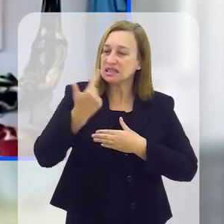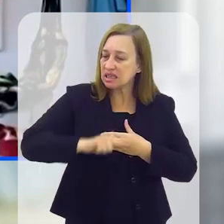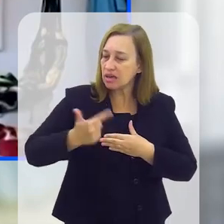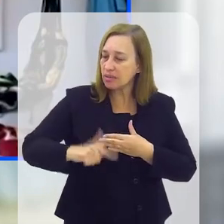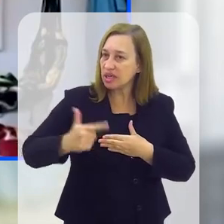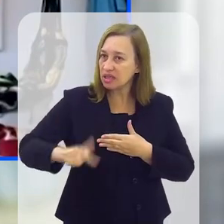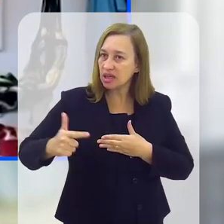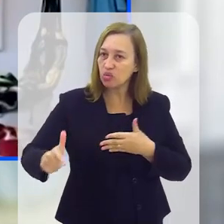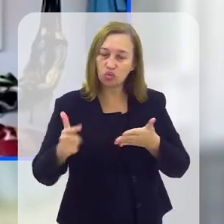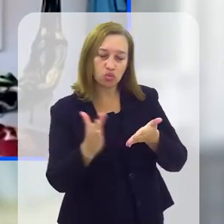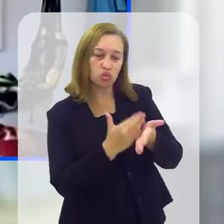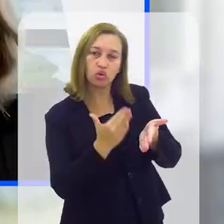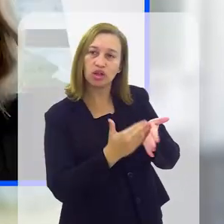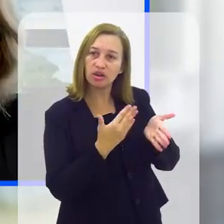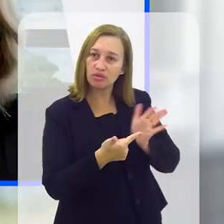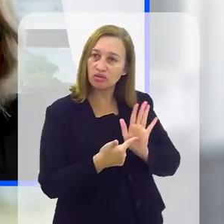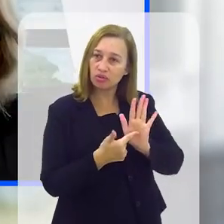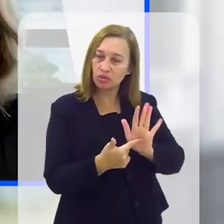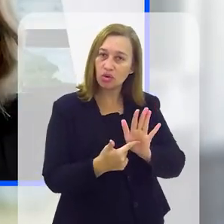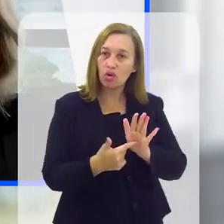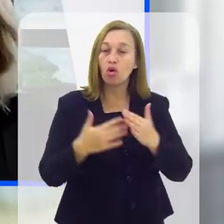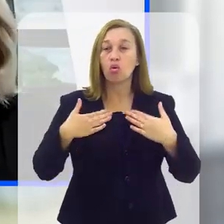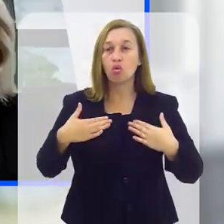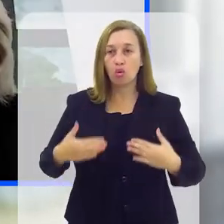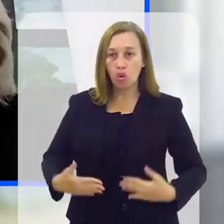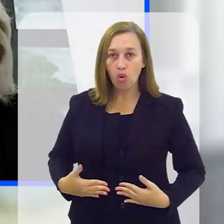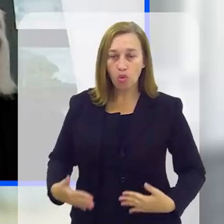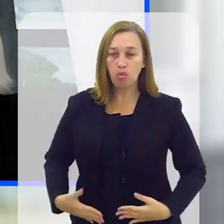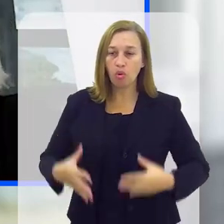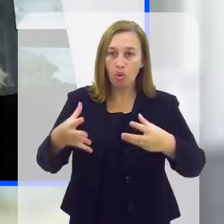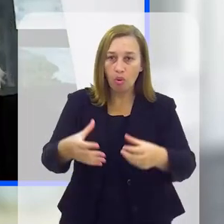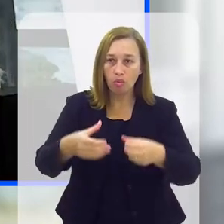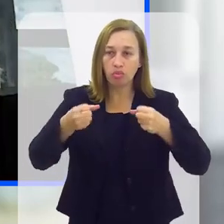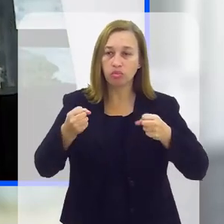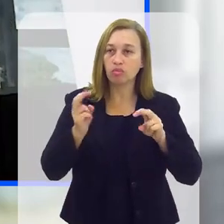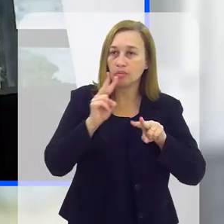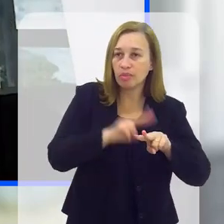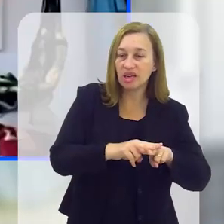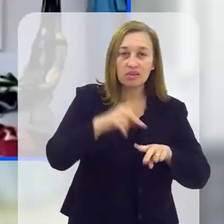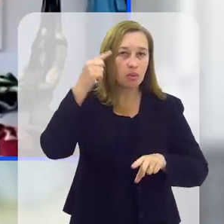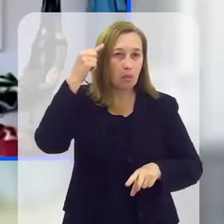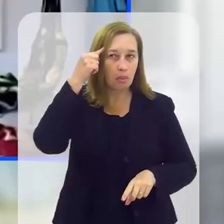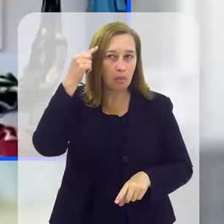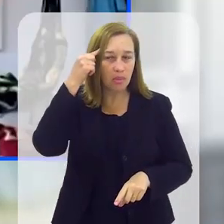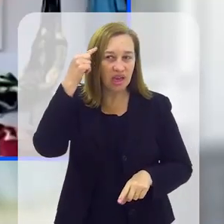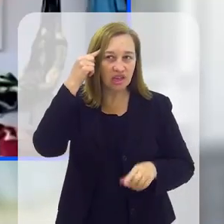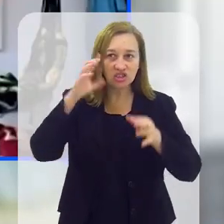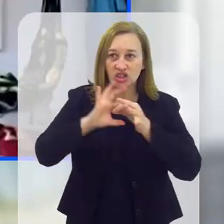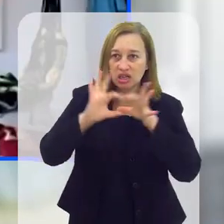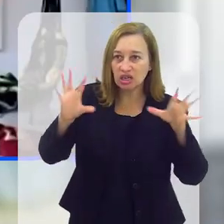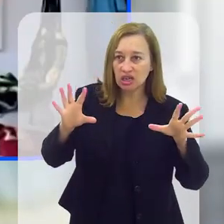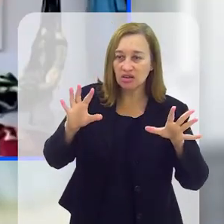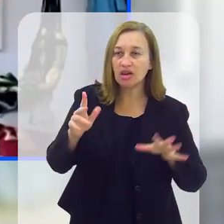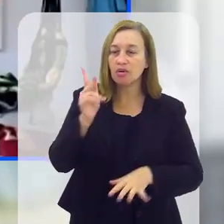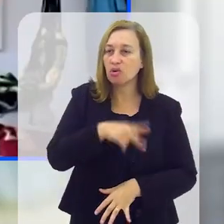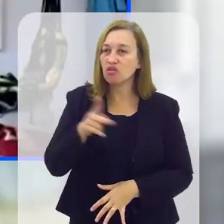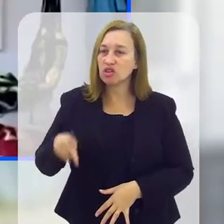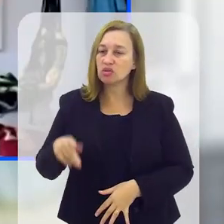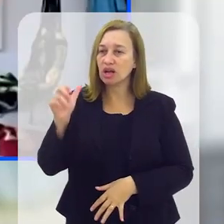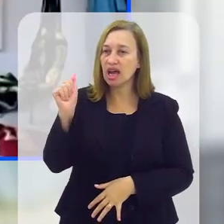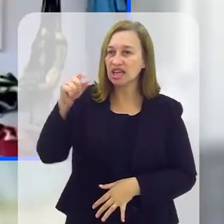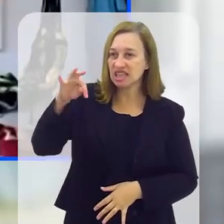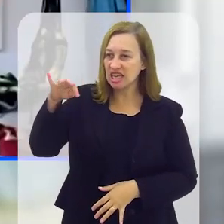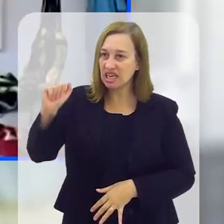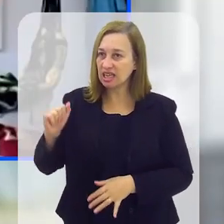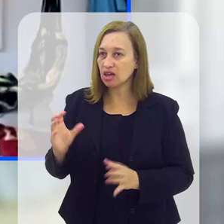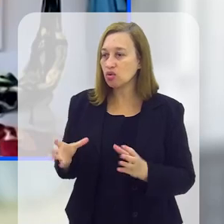isso se repetiu neste livro, Corpo Preso, Mente Livre, que a professora Anitta e